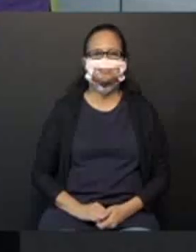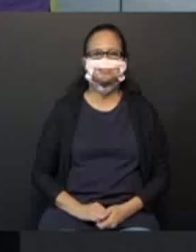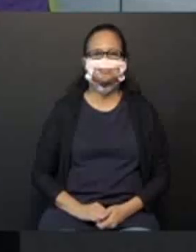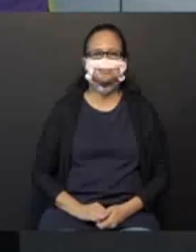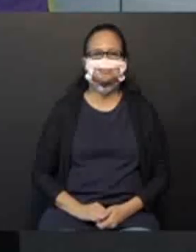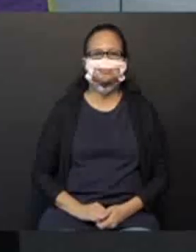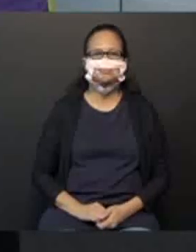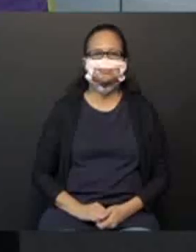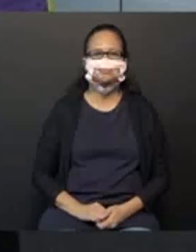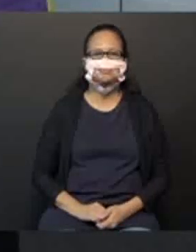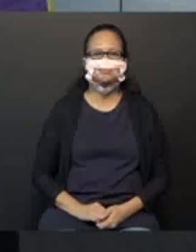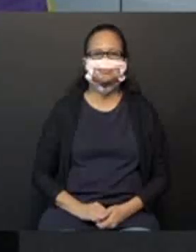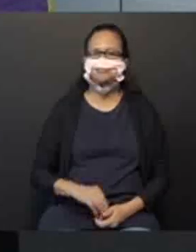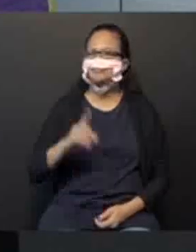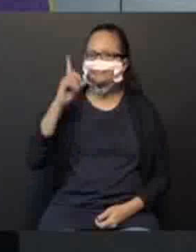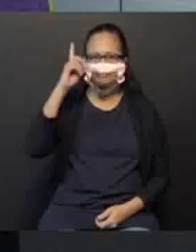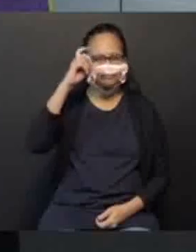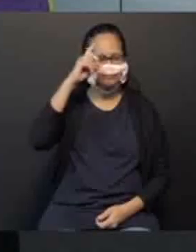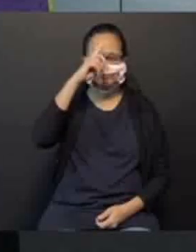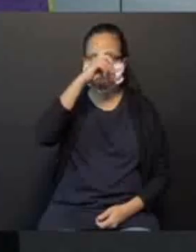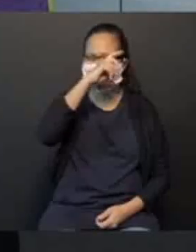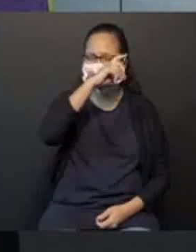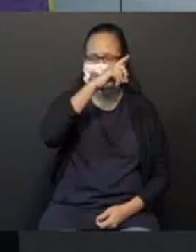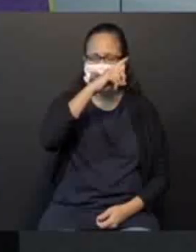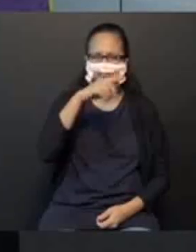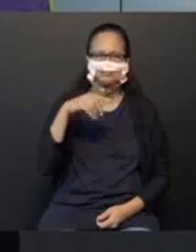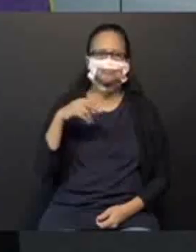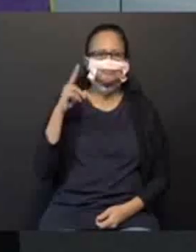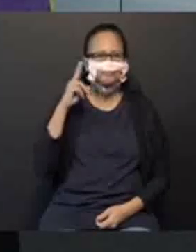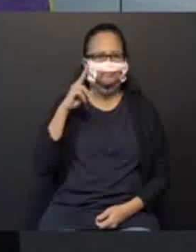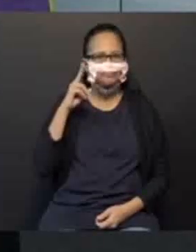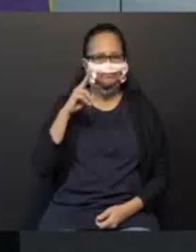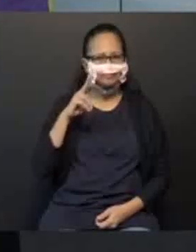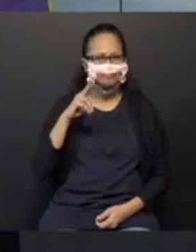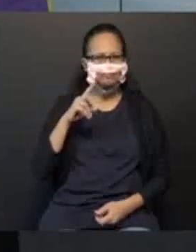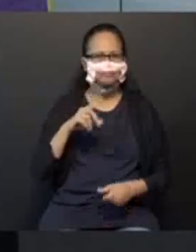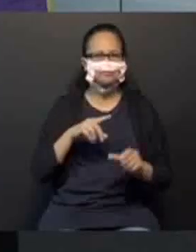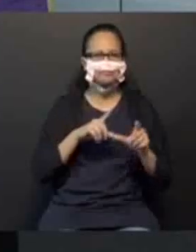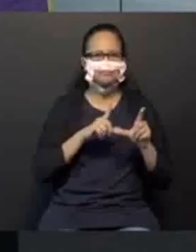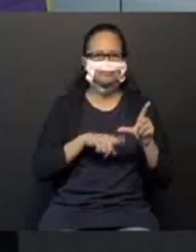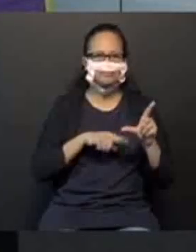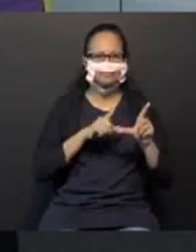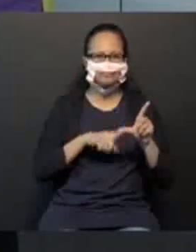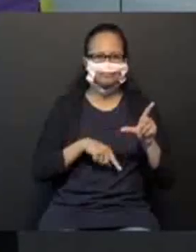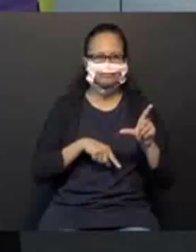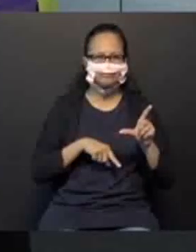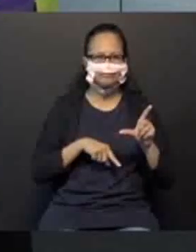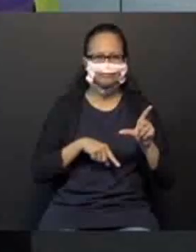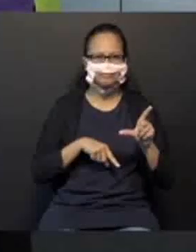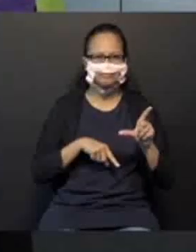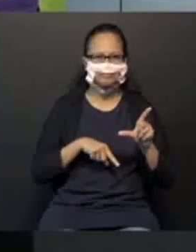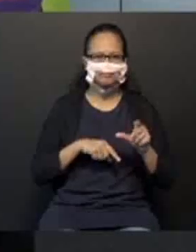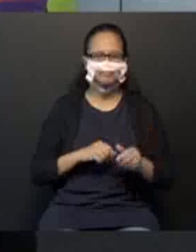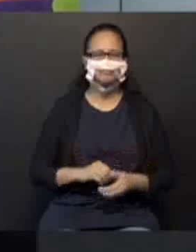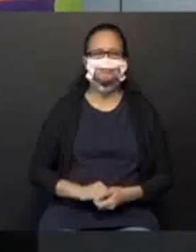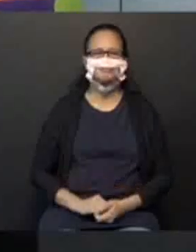Não é difícil. Lembra de fazer as letrinhas na mãozinha que vai ajudar vocês bastante.